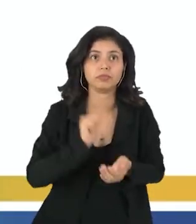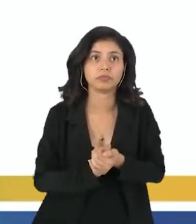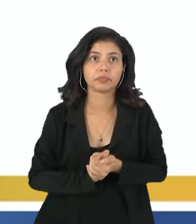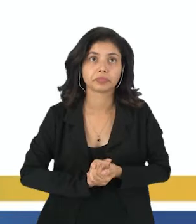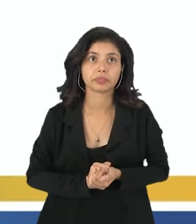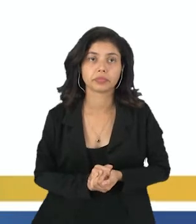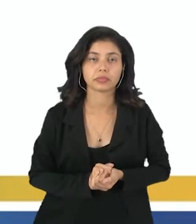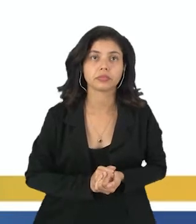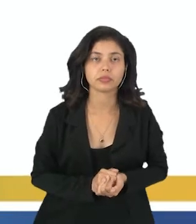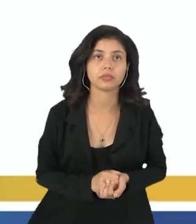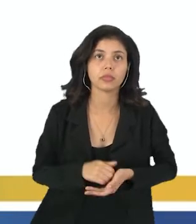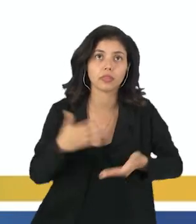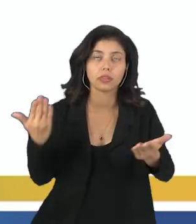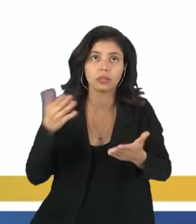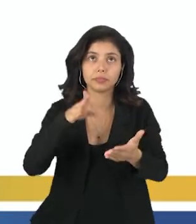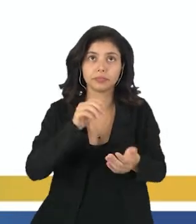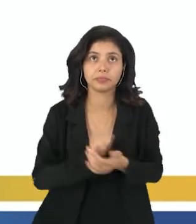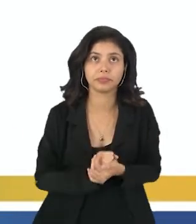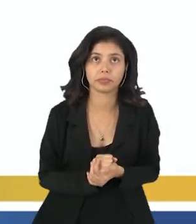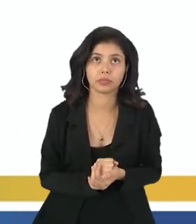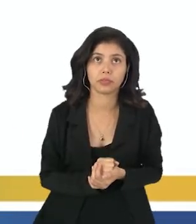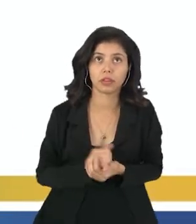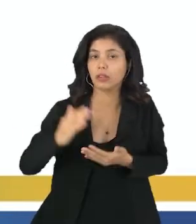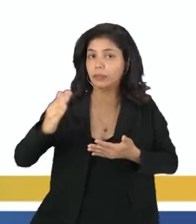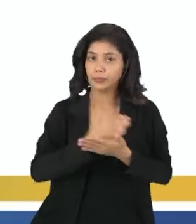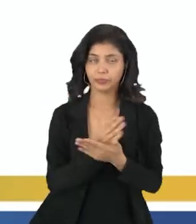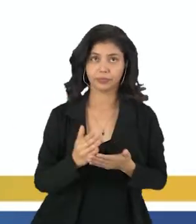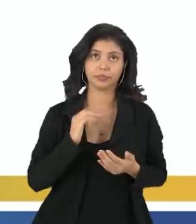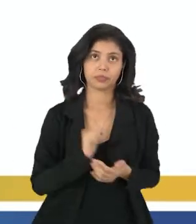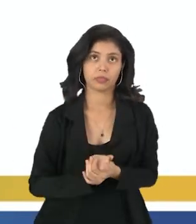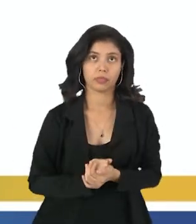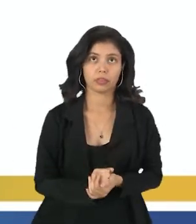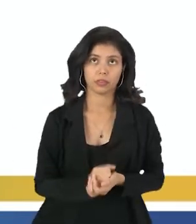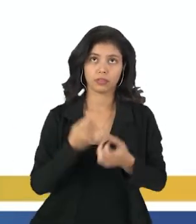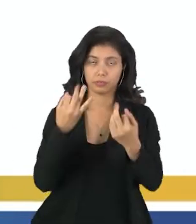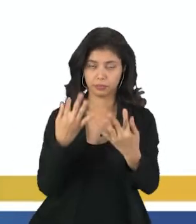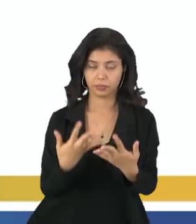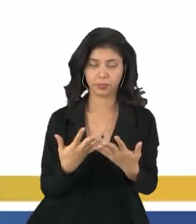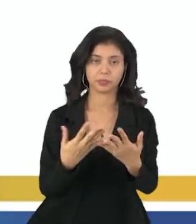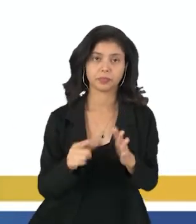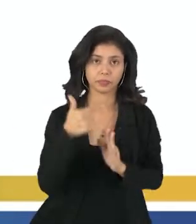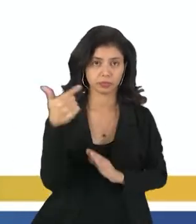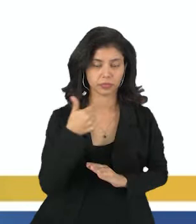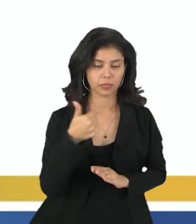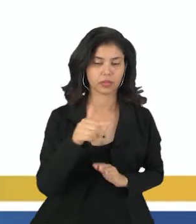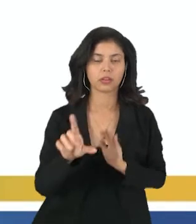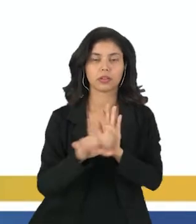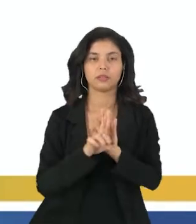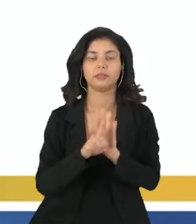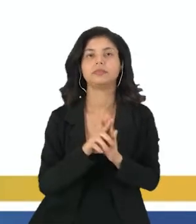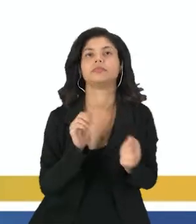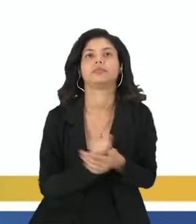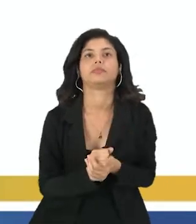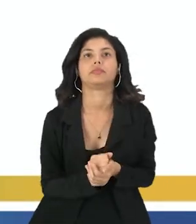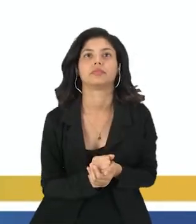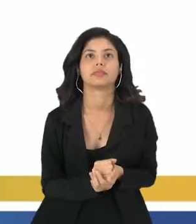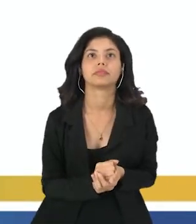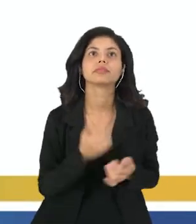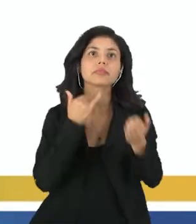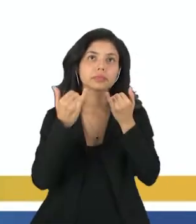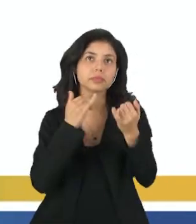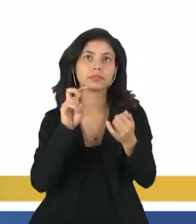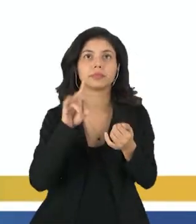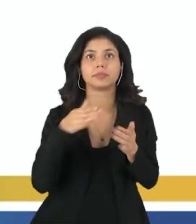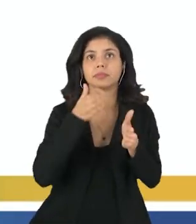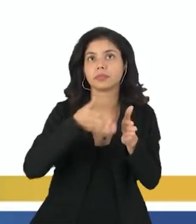Clausius, e aí ele tem alguns enunciados, para definir a segunda lei da termodinâmica. Então o enunciado de Kelvin,